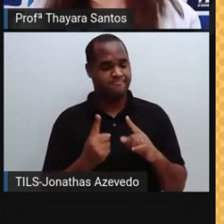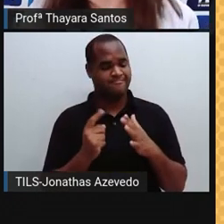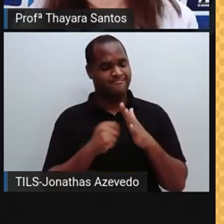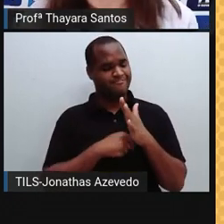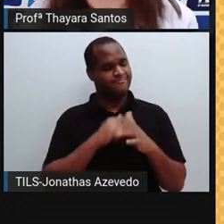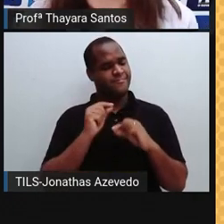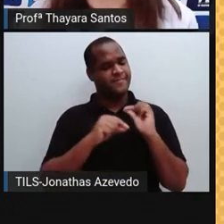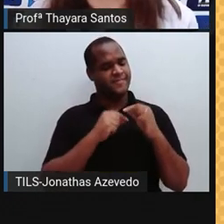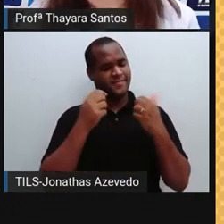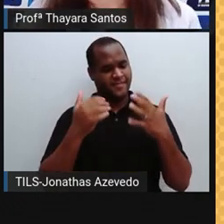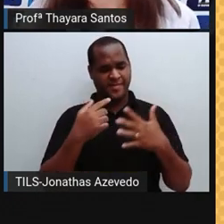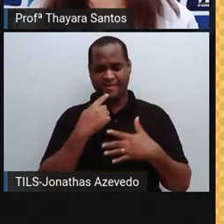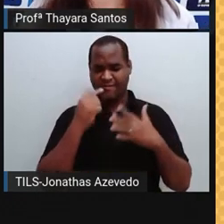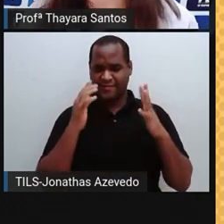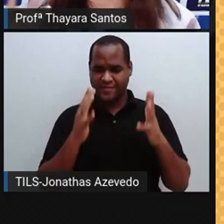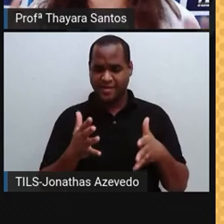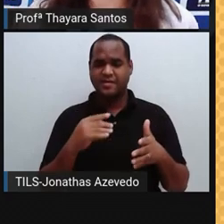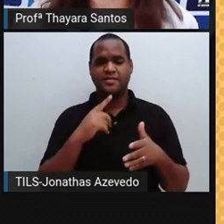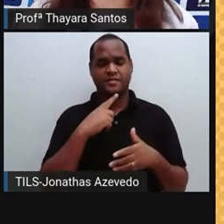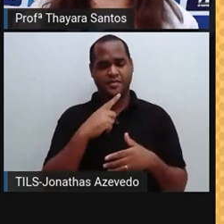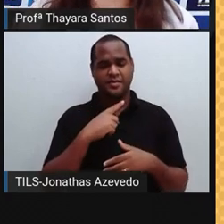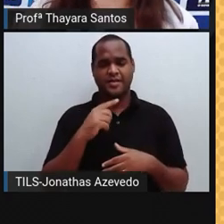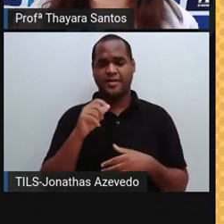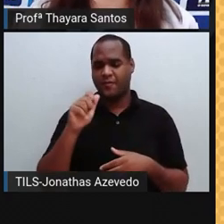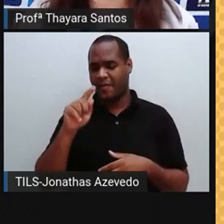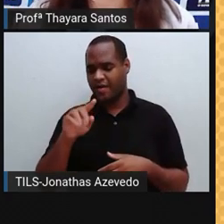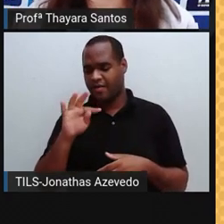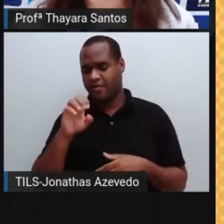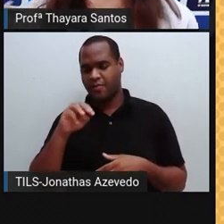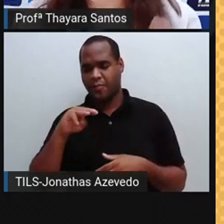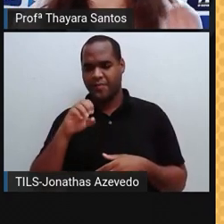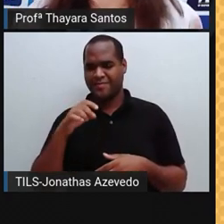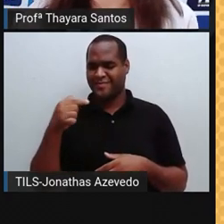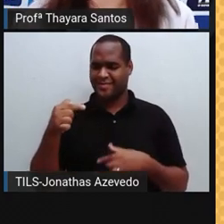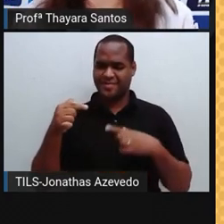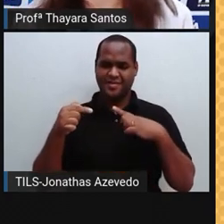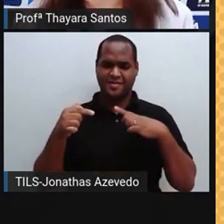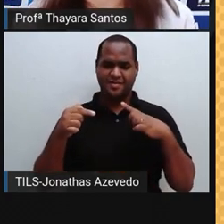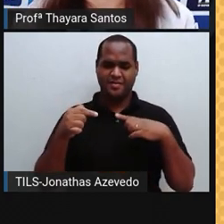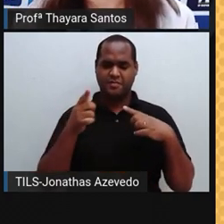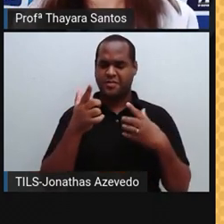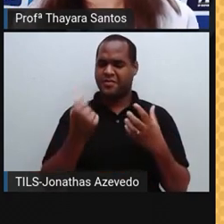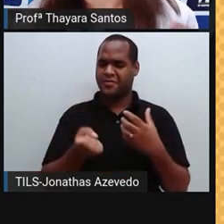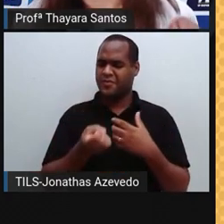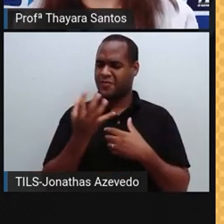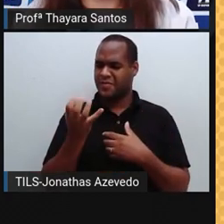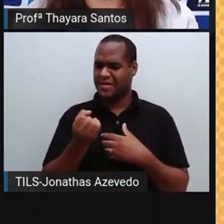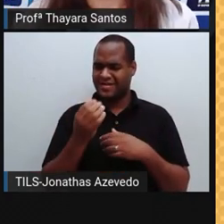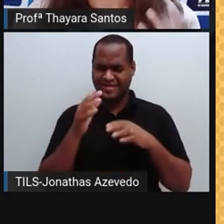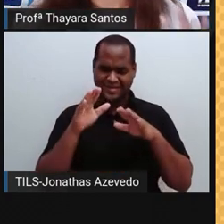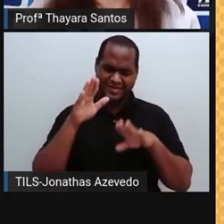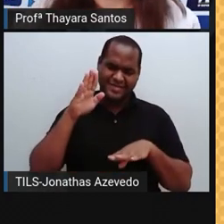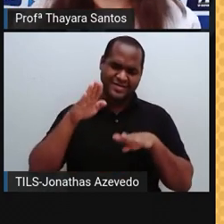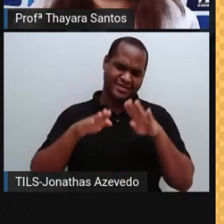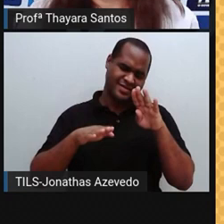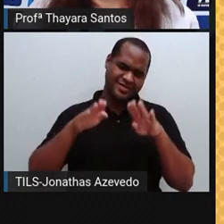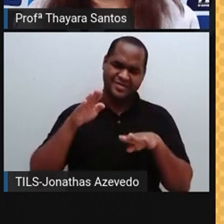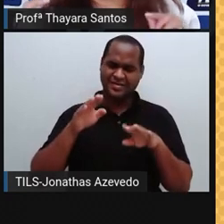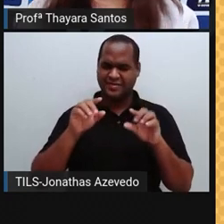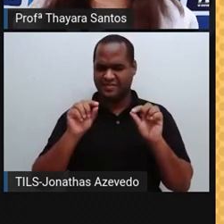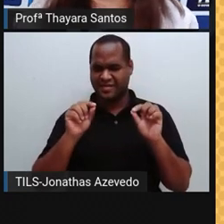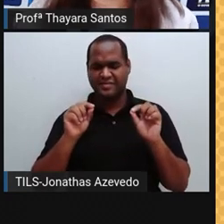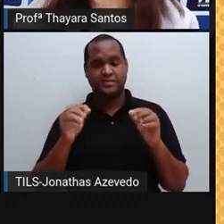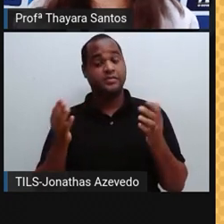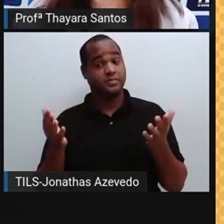Poxa, Prato, nós já falamos que o átomo tem sete camadas eletrônicas. Como assim o número de camadas varia? Varia sim.